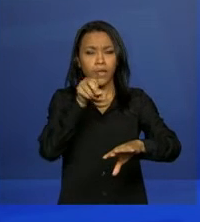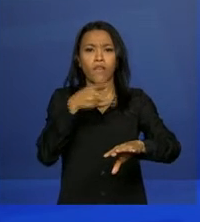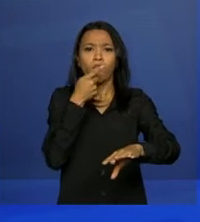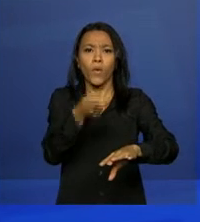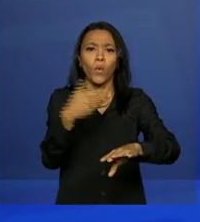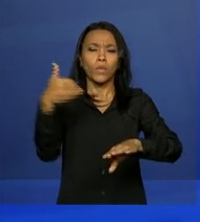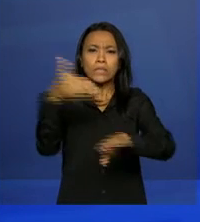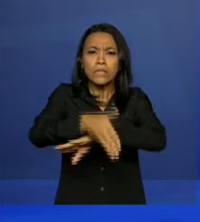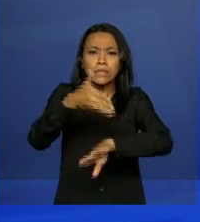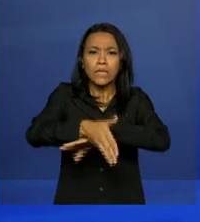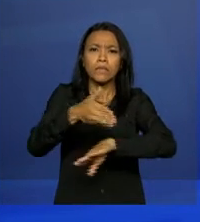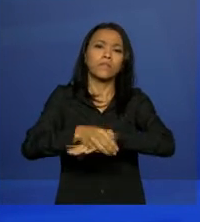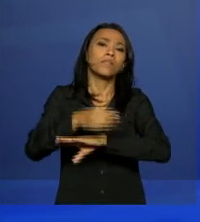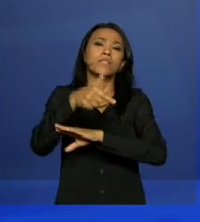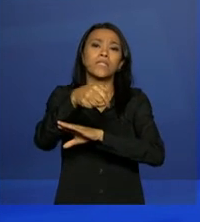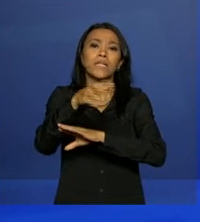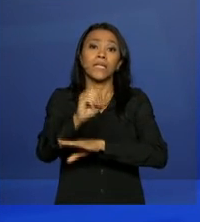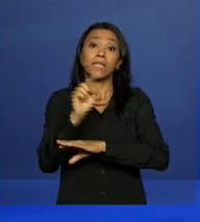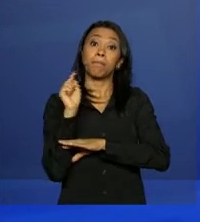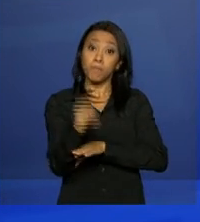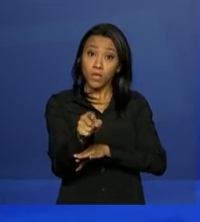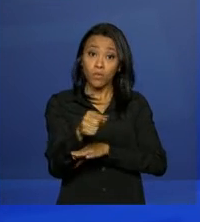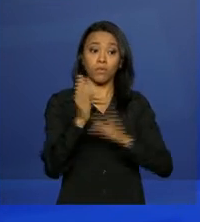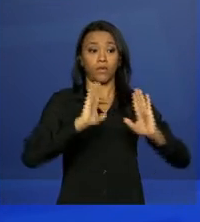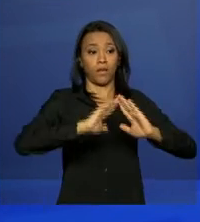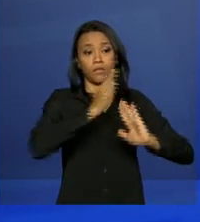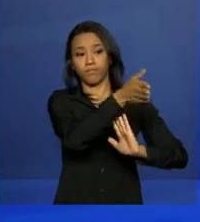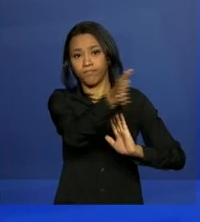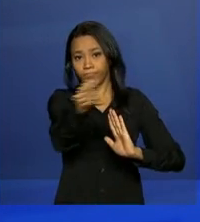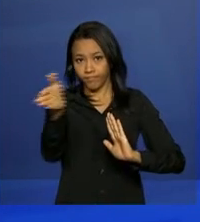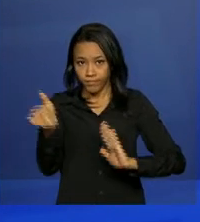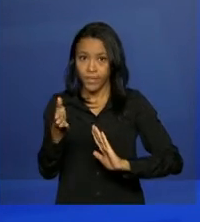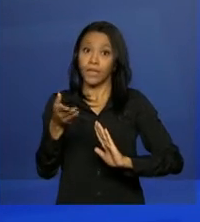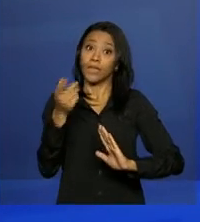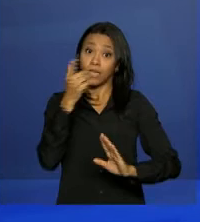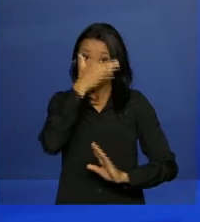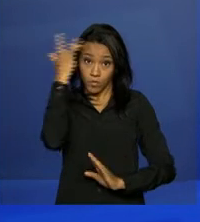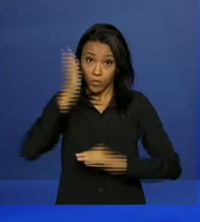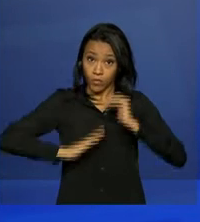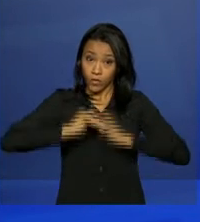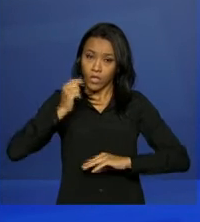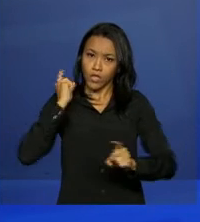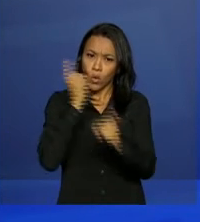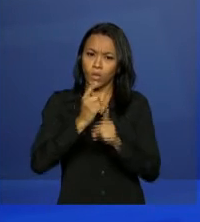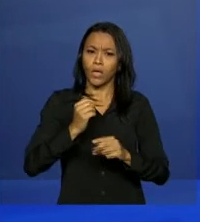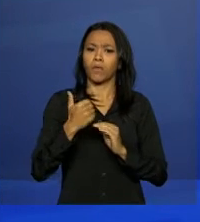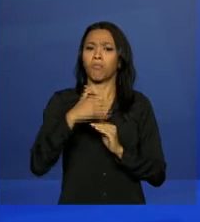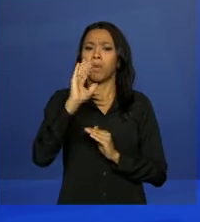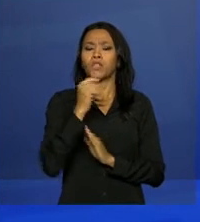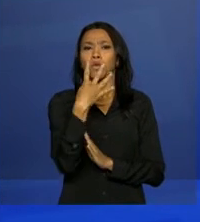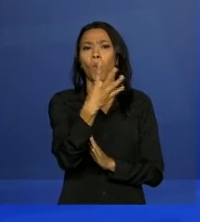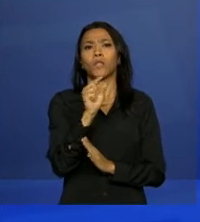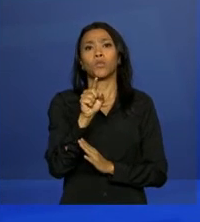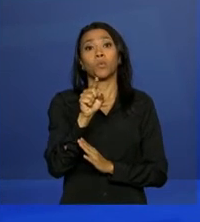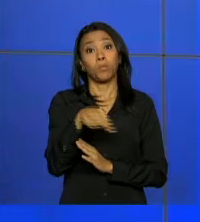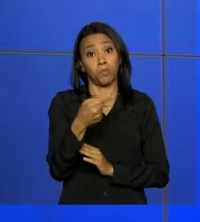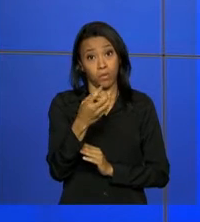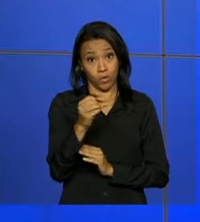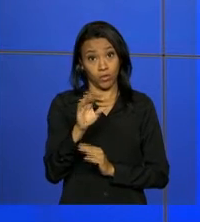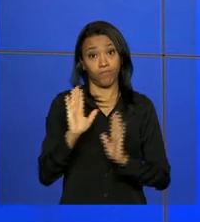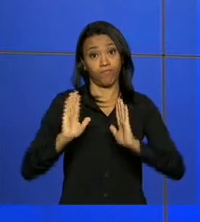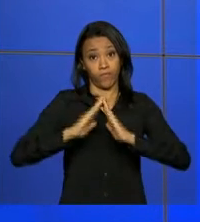de acesso em cerca de 70 mil imóveis e os agentes ainda encontraram mais de 4 milhões de residências fechadas.